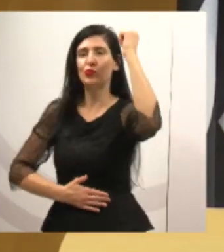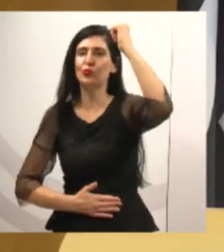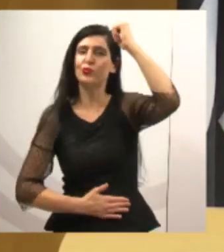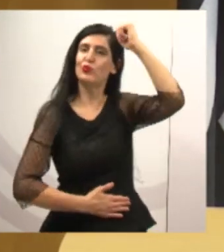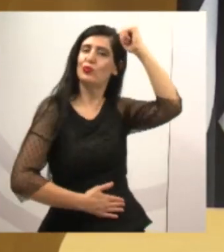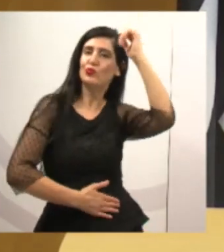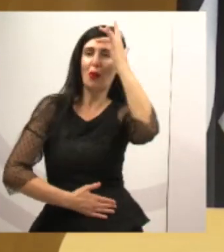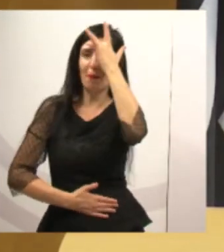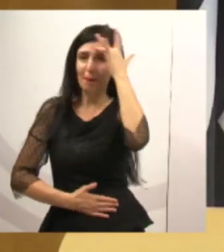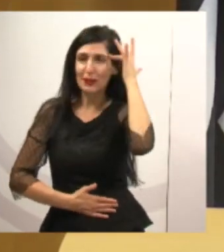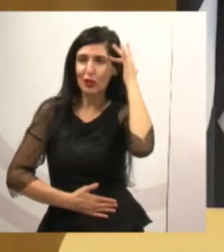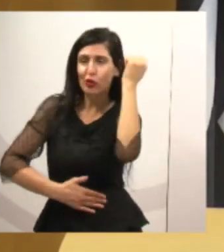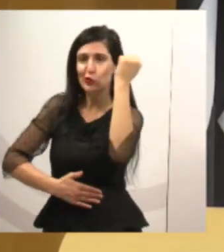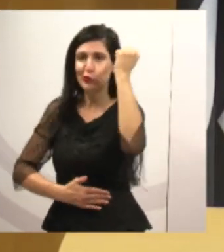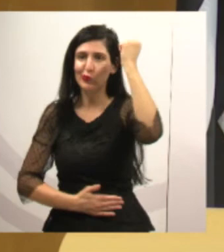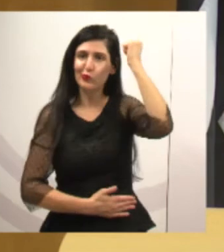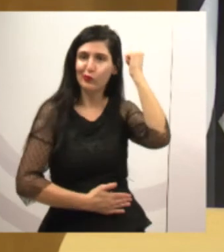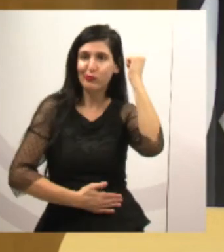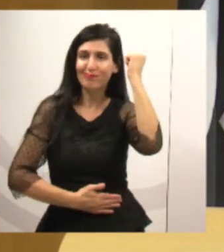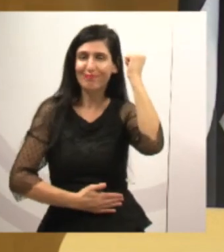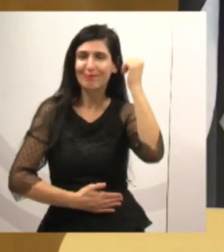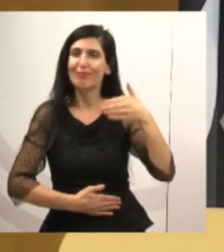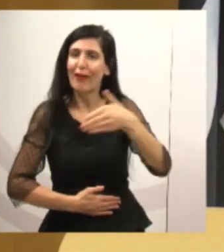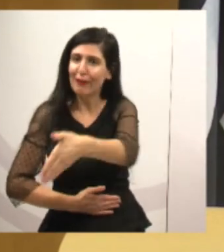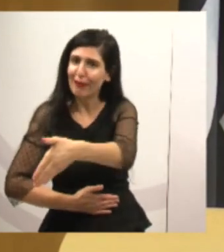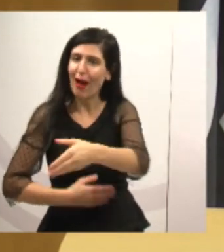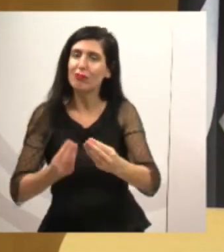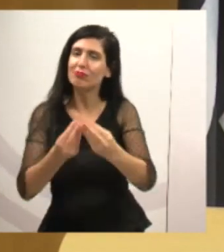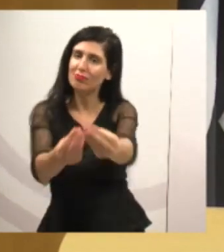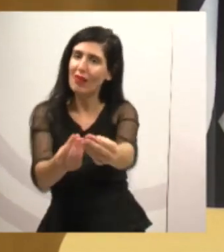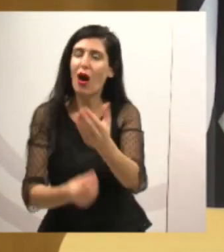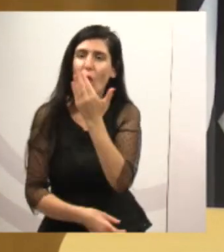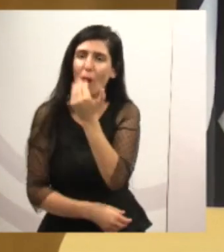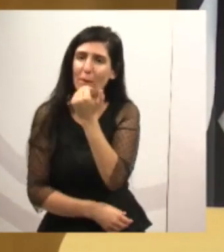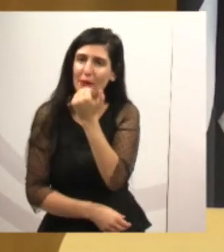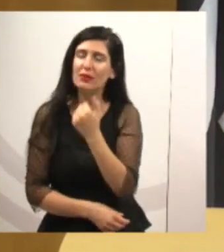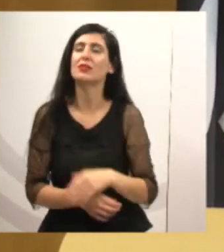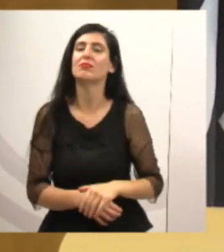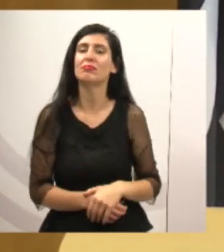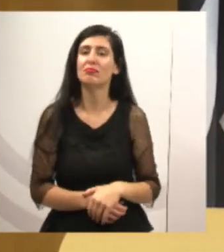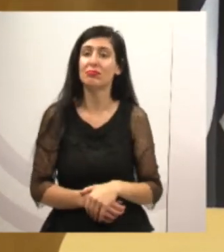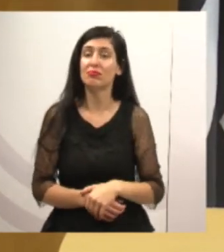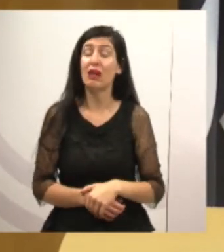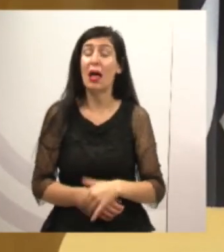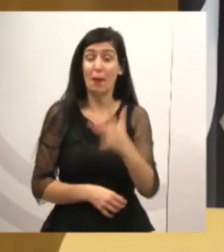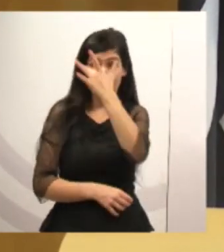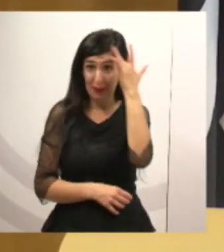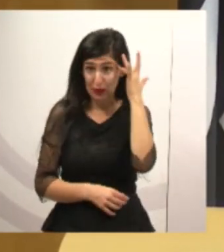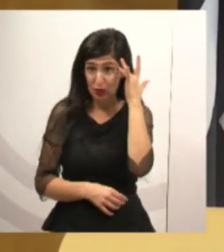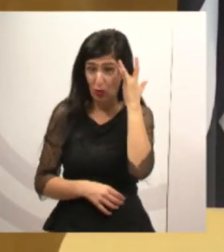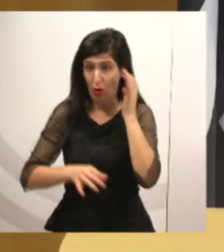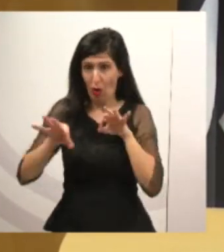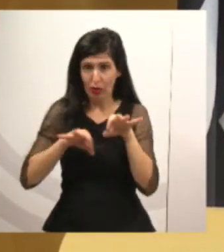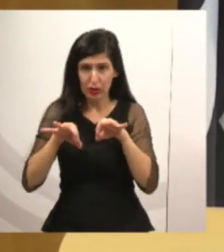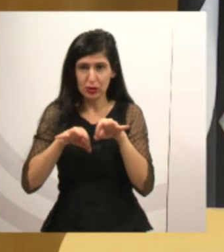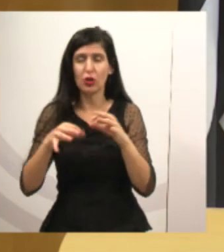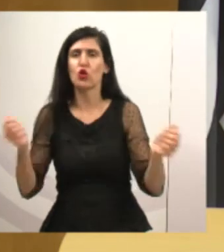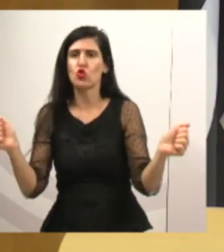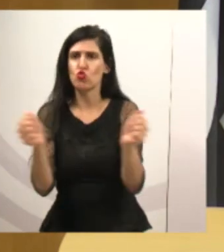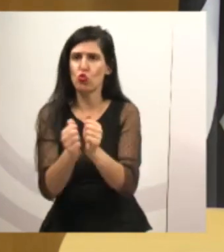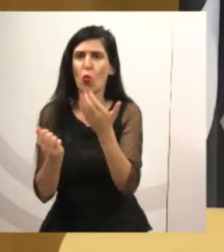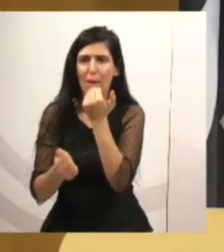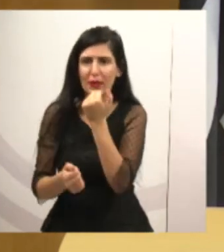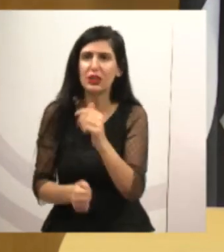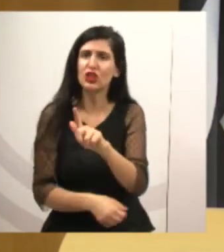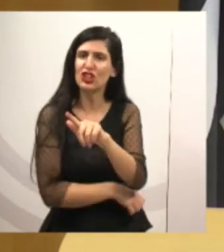vai ajudar bastante a comunidade lá do Vila Ita. Então, só tenho aqui que agradecer o Gil, Gil dos Teclados, juntamente com